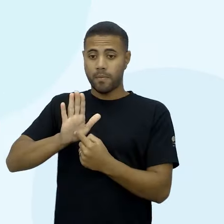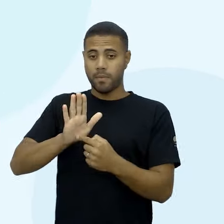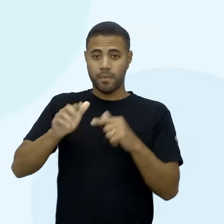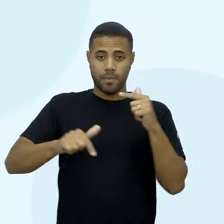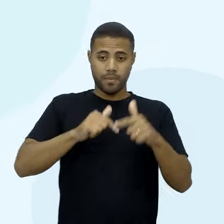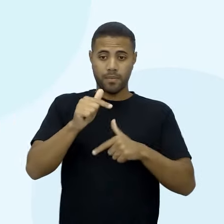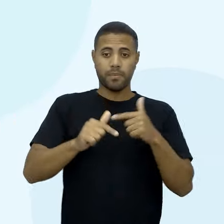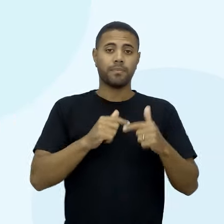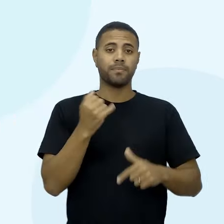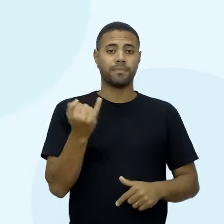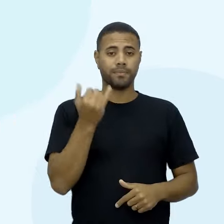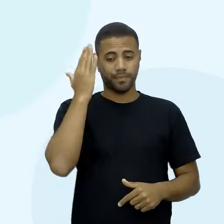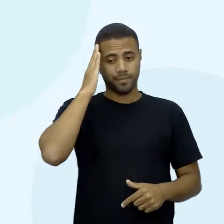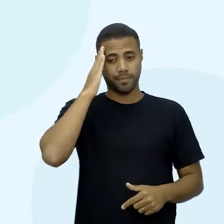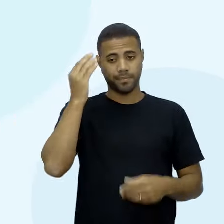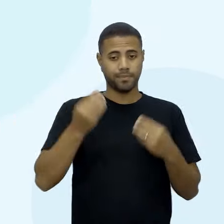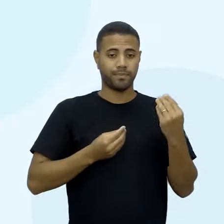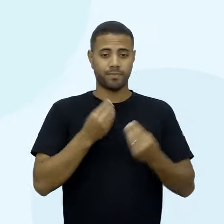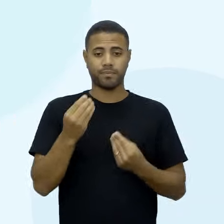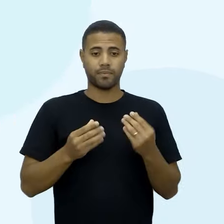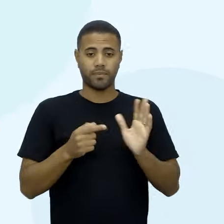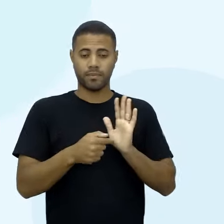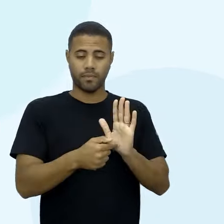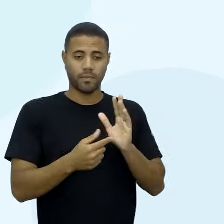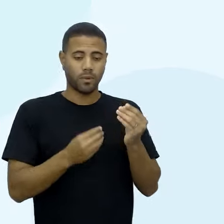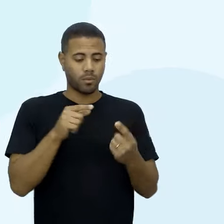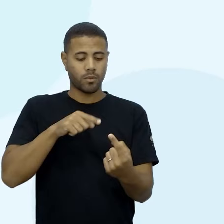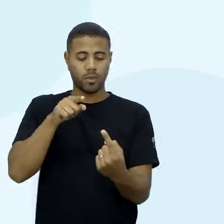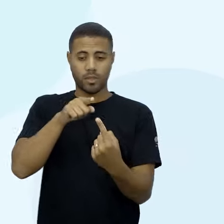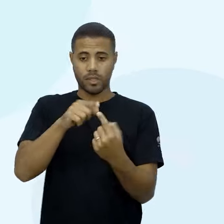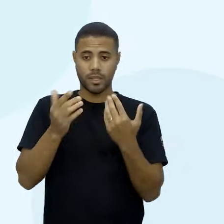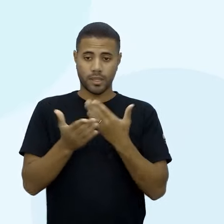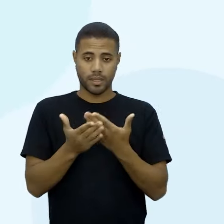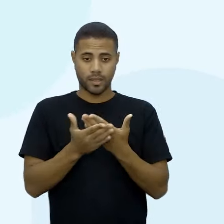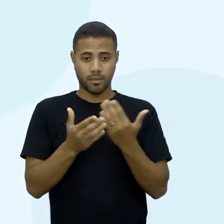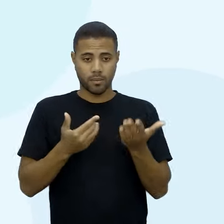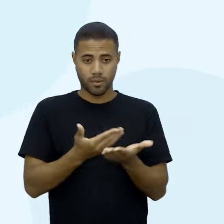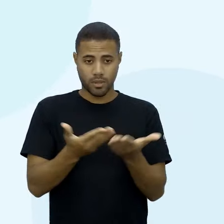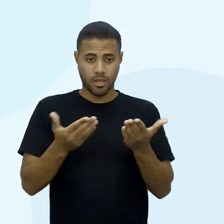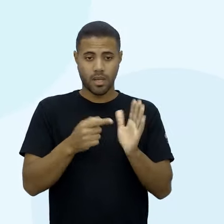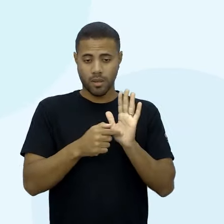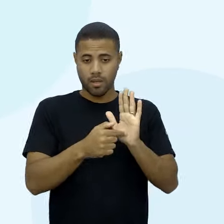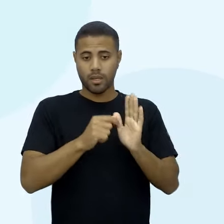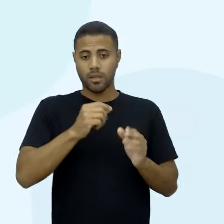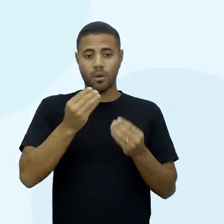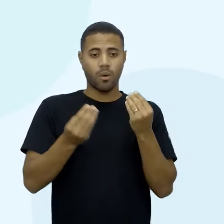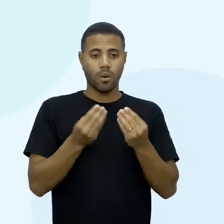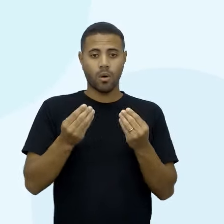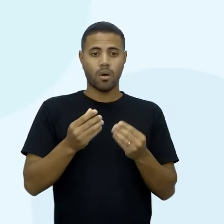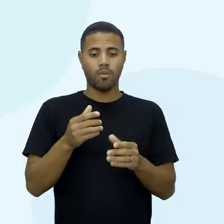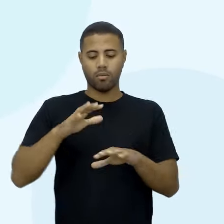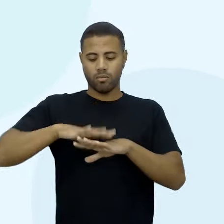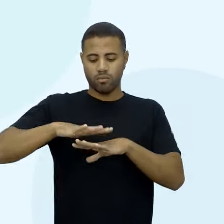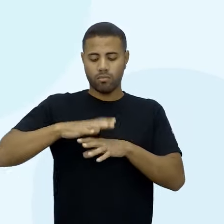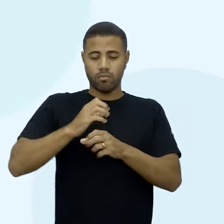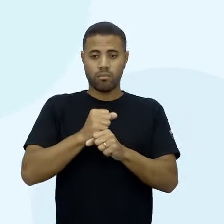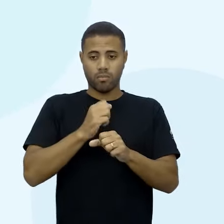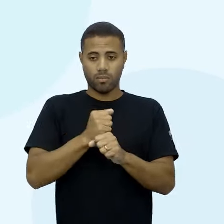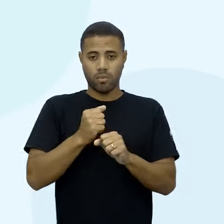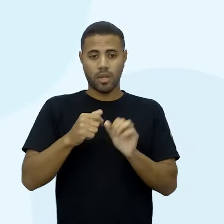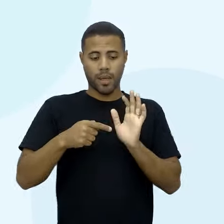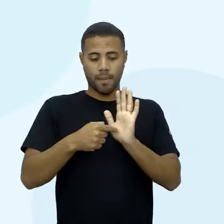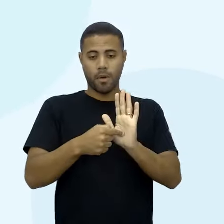sabe muito bem o que é isso. Então, temos aí aqui o objetivo da aula é apresentar a cada um de vocês a fórmula, a cálculo do tamanho da